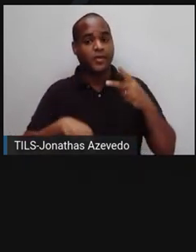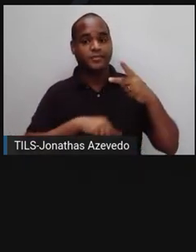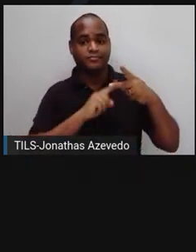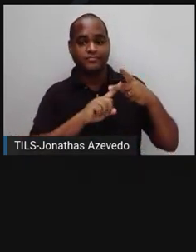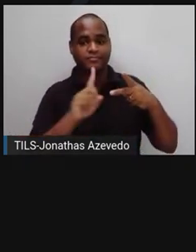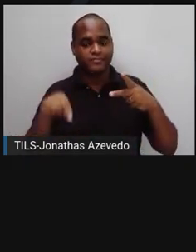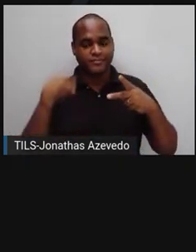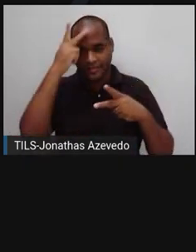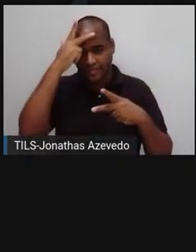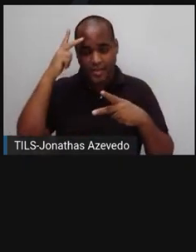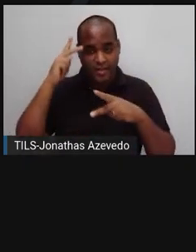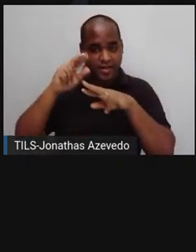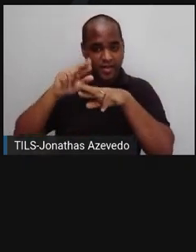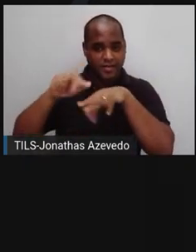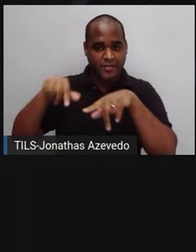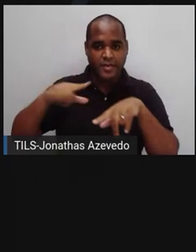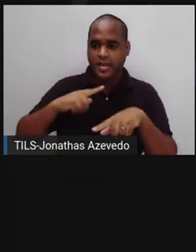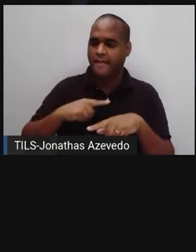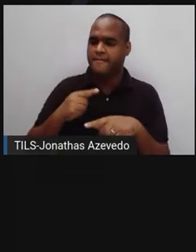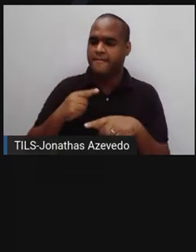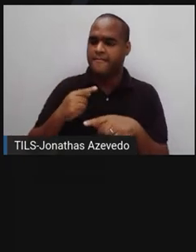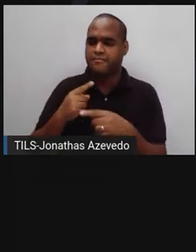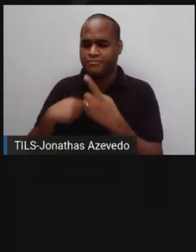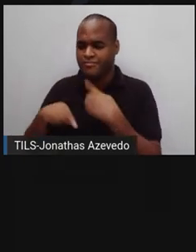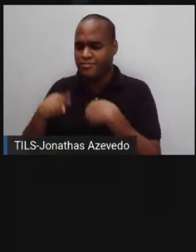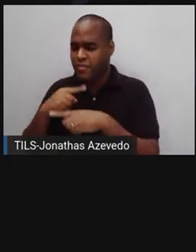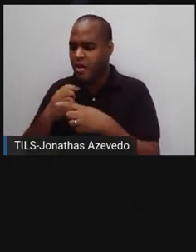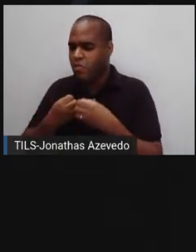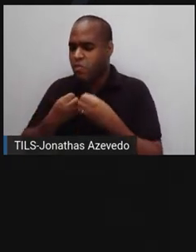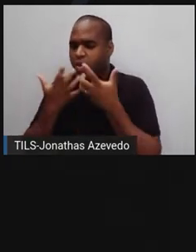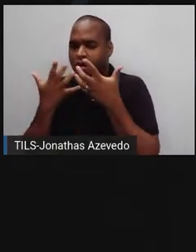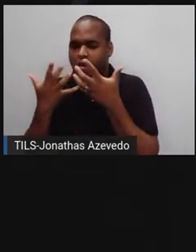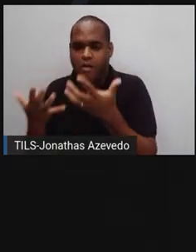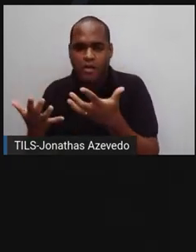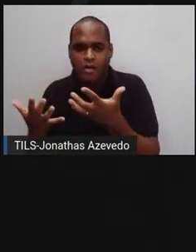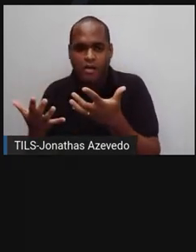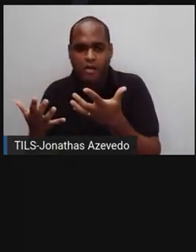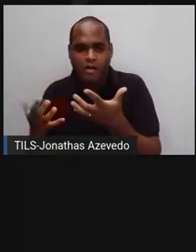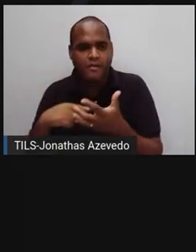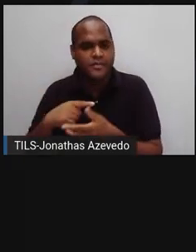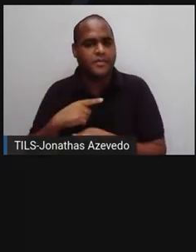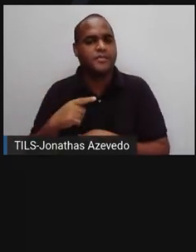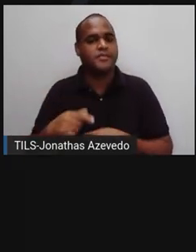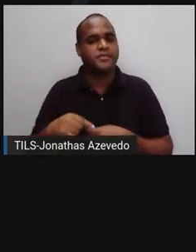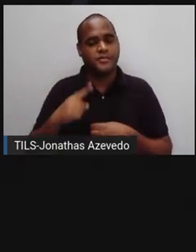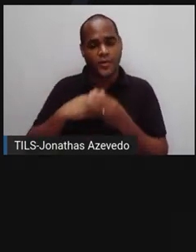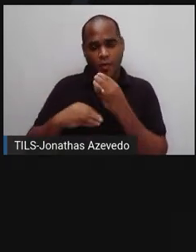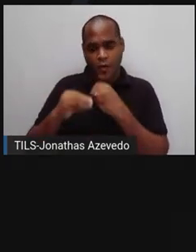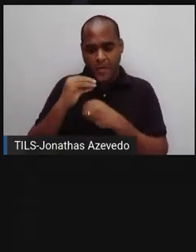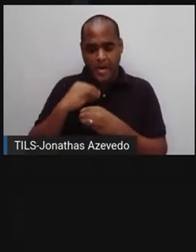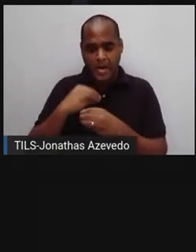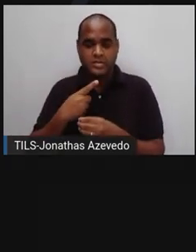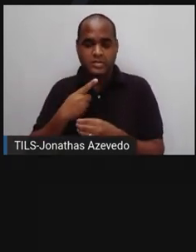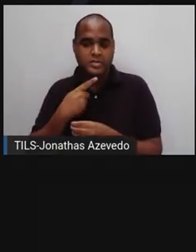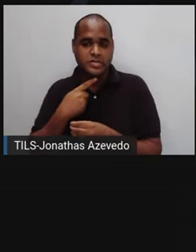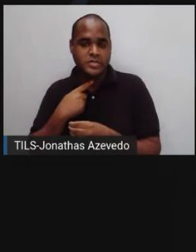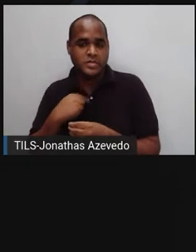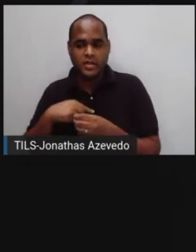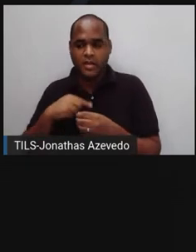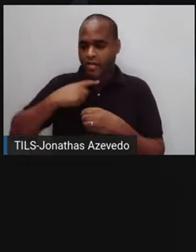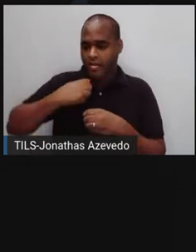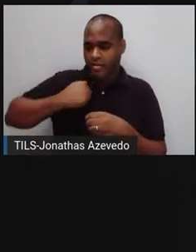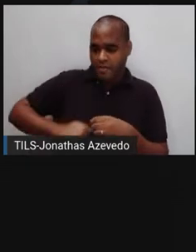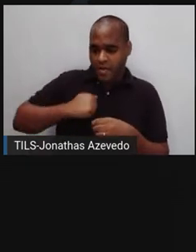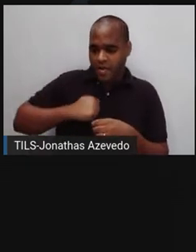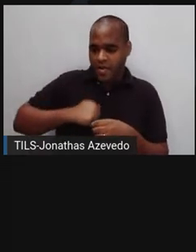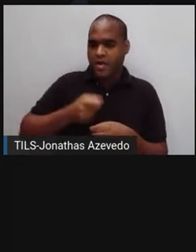a pessoa tem episódios de compulsão alimentar, seguidos de situações compensatórias, como provocar vômito, usar laxantes e